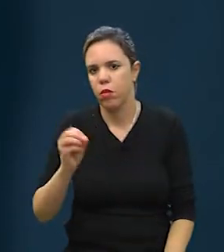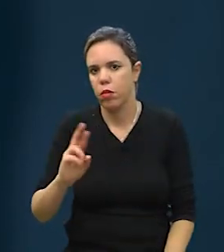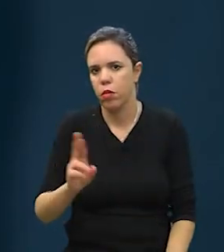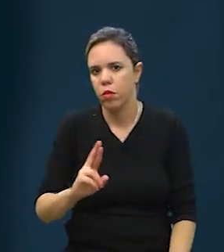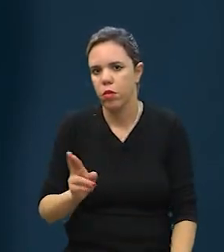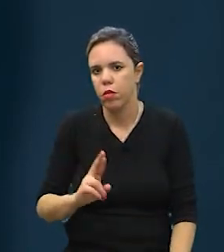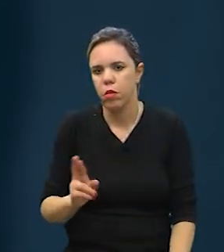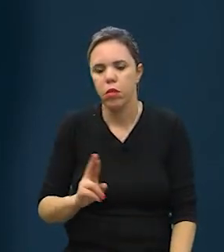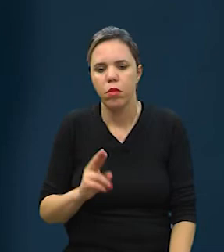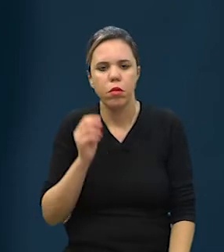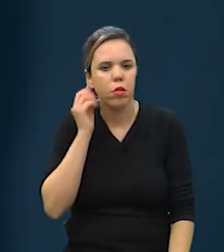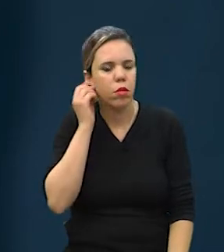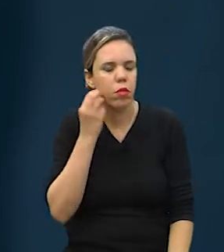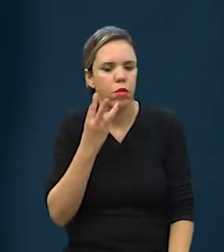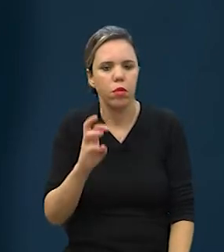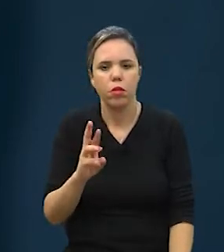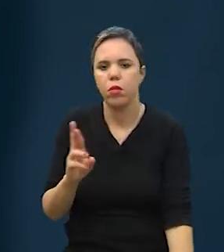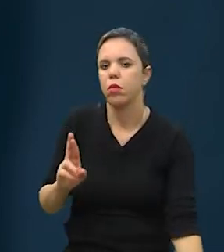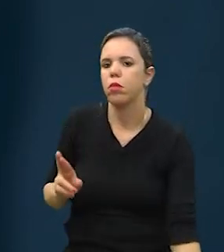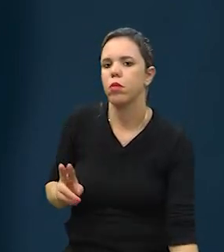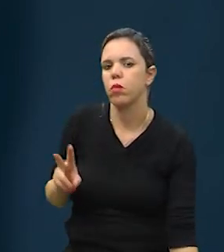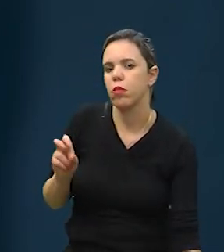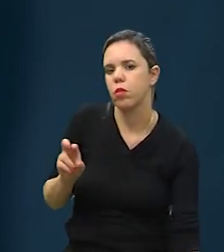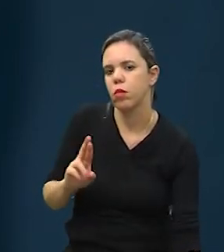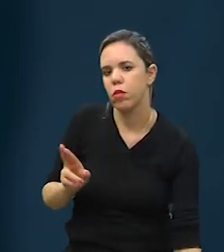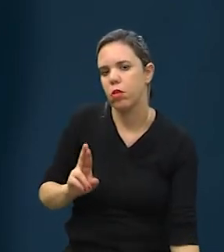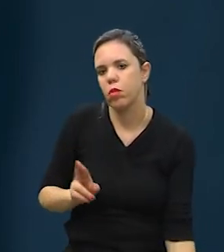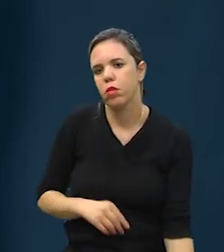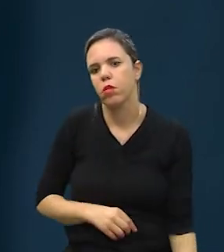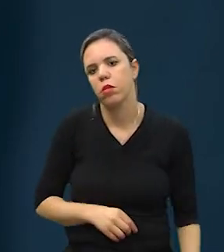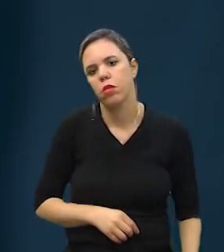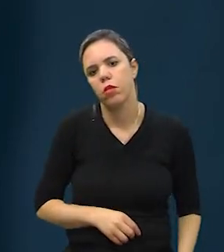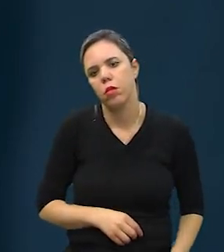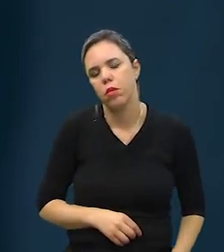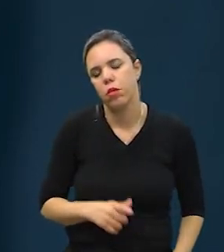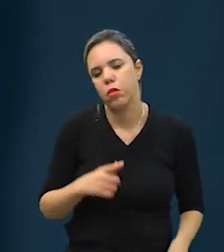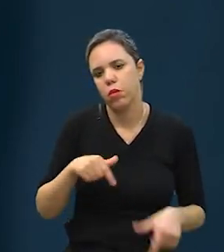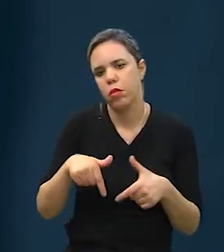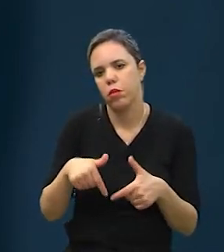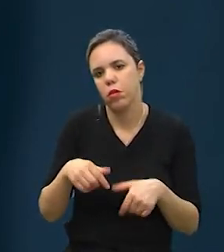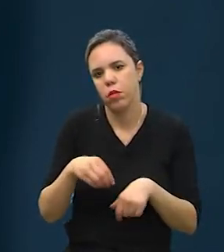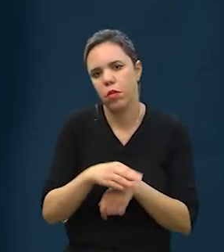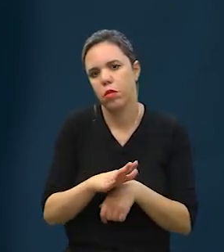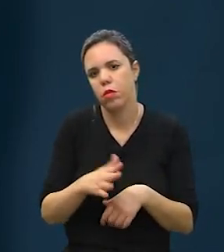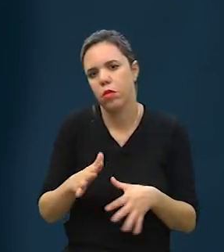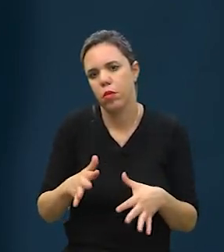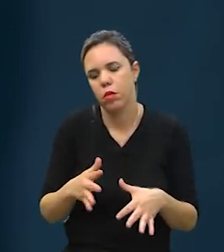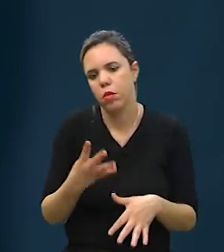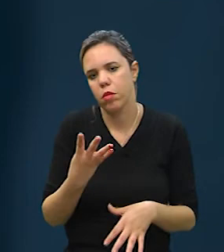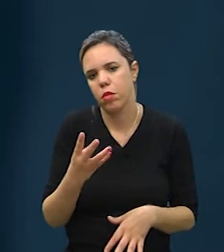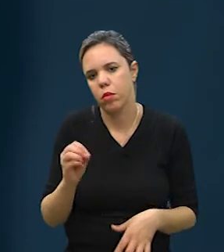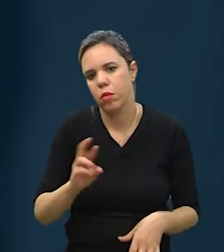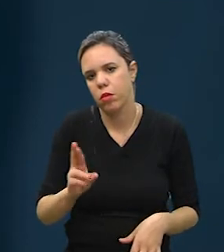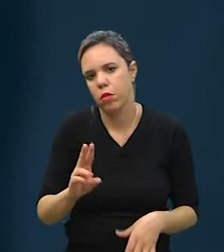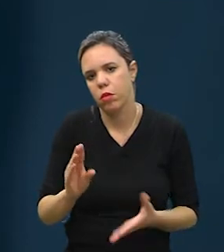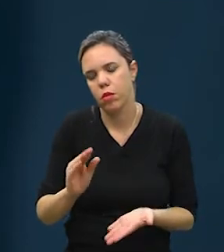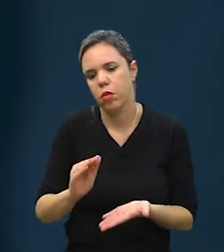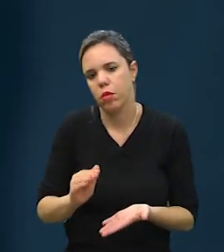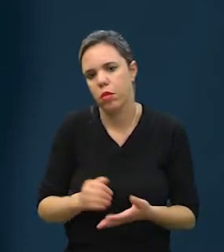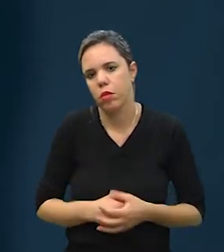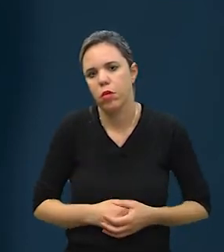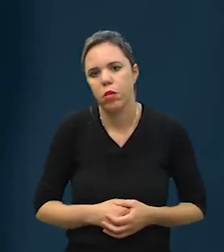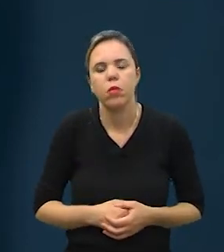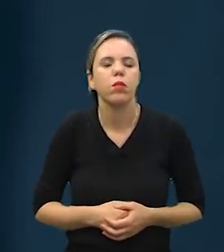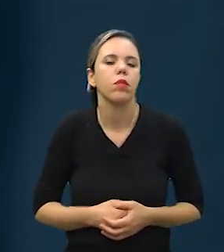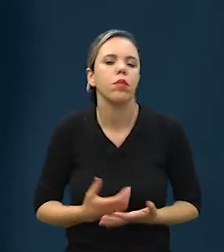40 reais, pode variar de 35 a 50, mas a gente trabalha aí com a média de 40 reais o